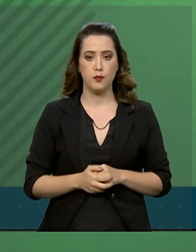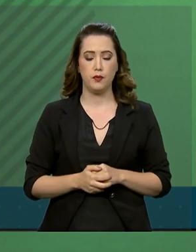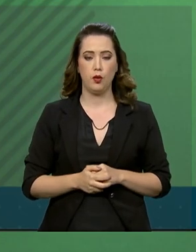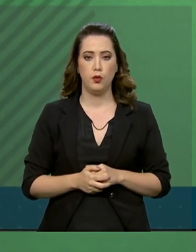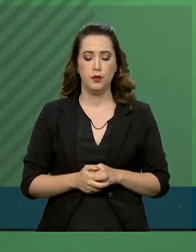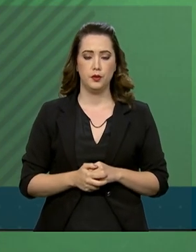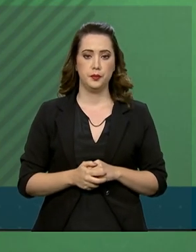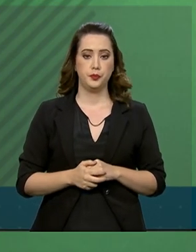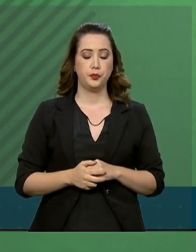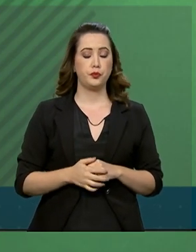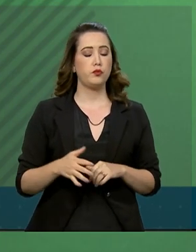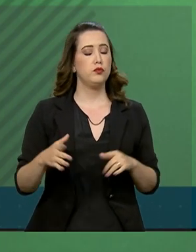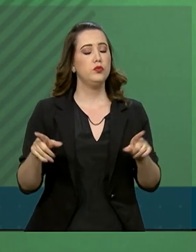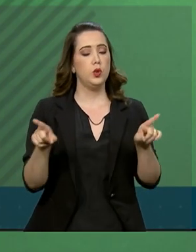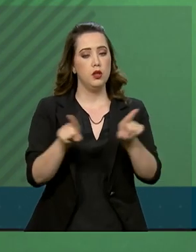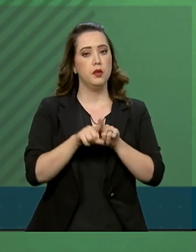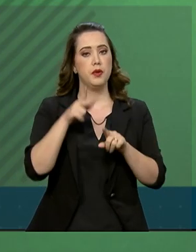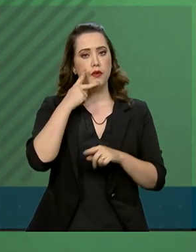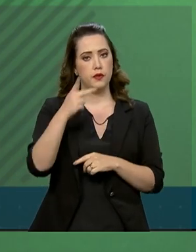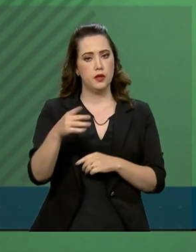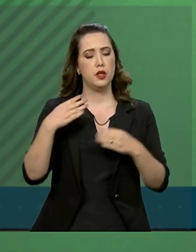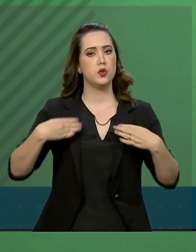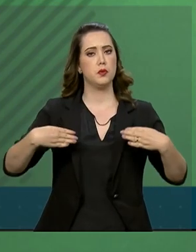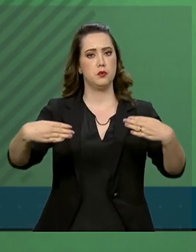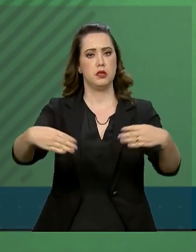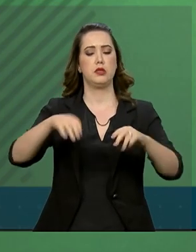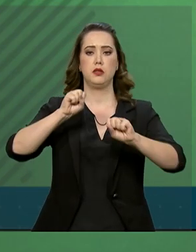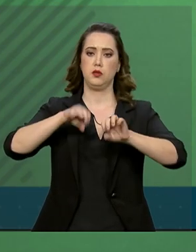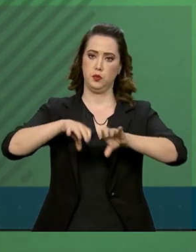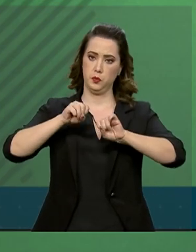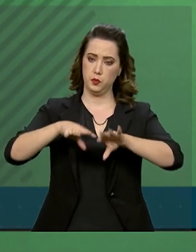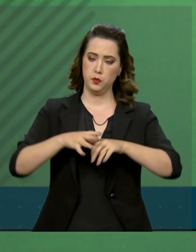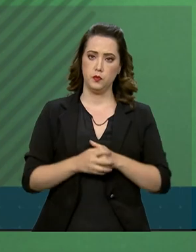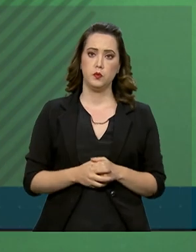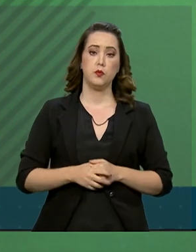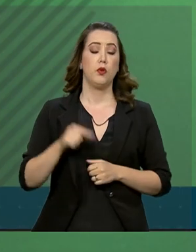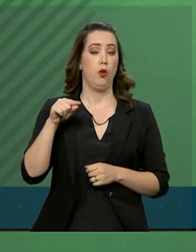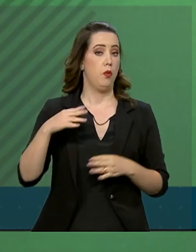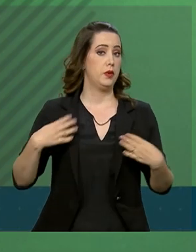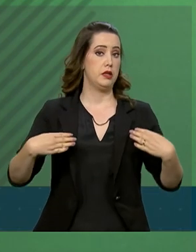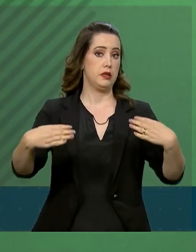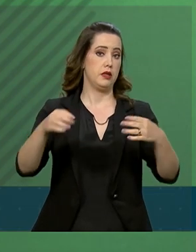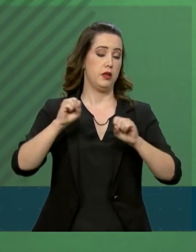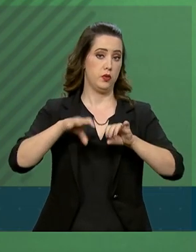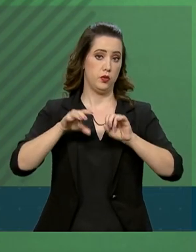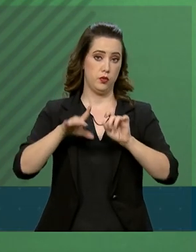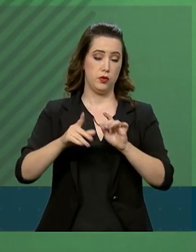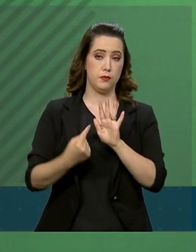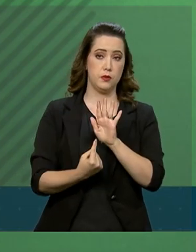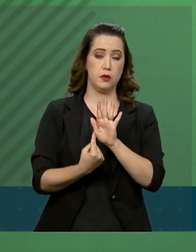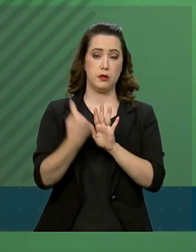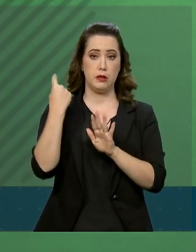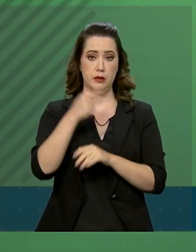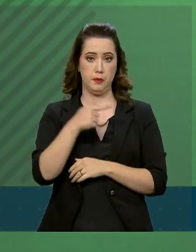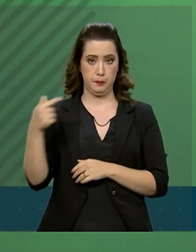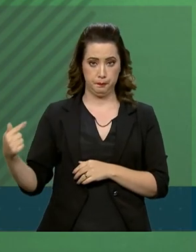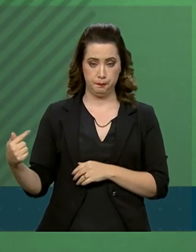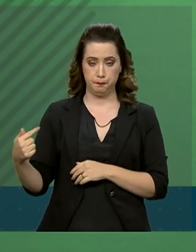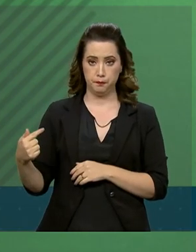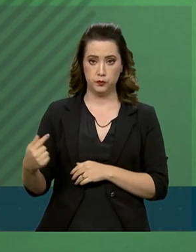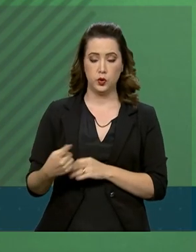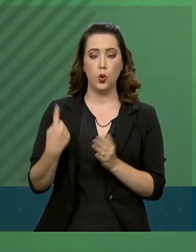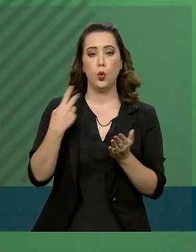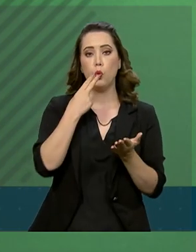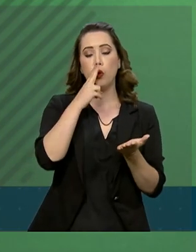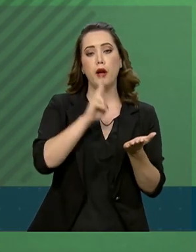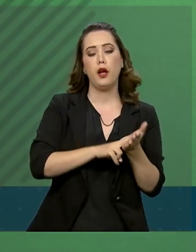Vamos falar um pouco sobre o Ministério da Educação. O Ministério da Educação lançou na semana passada uma